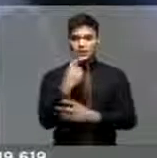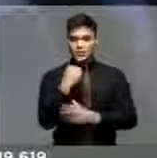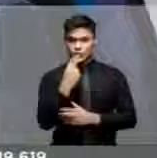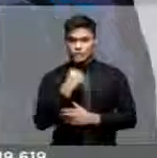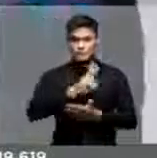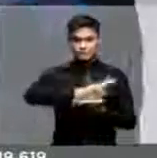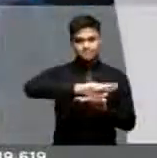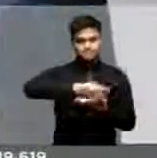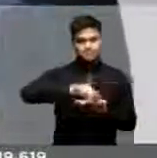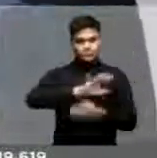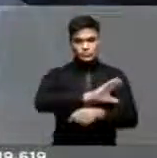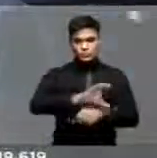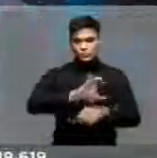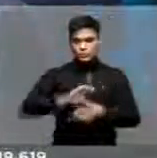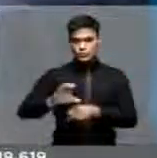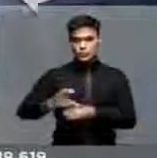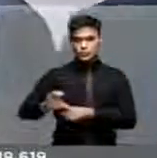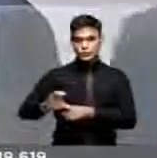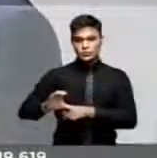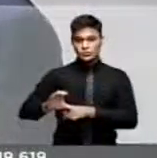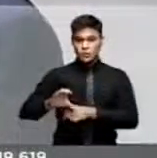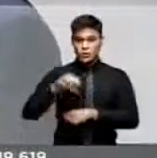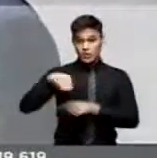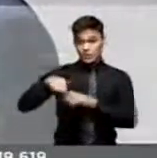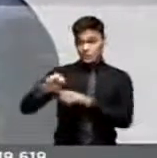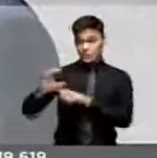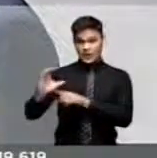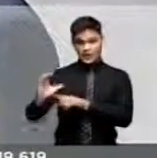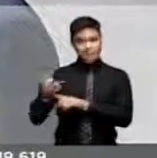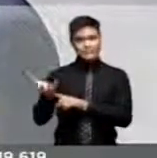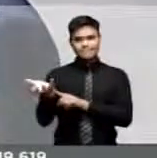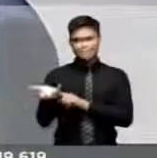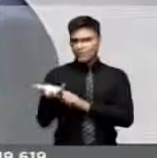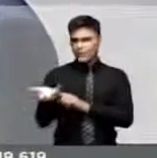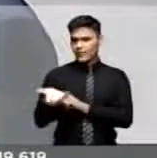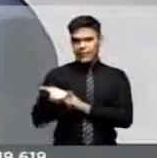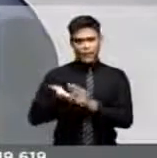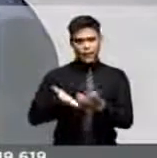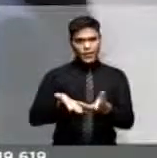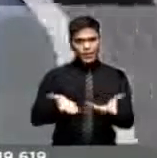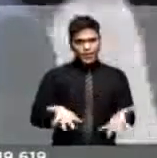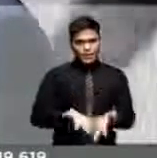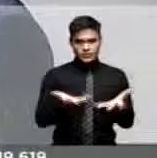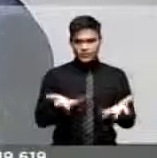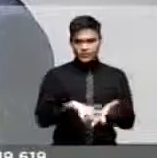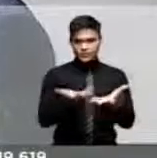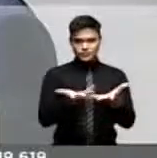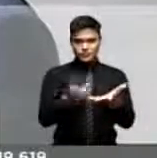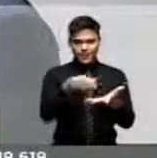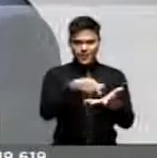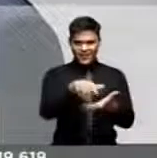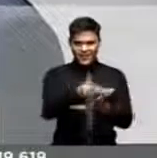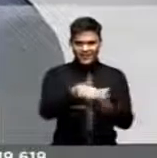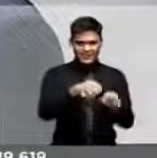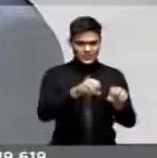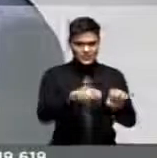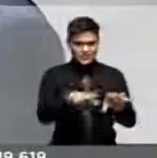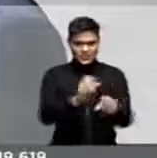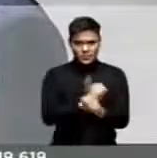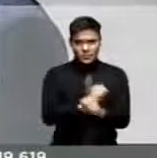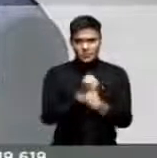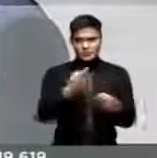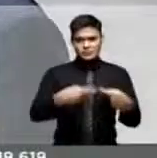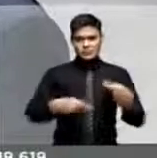que o governo federal insiste em ampliar um tipo de ação educacional discutível.